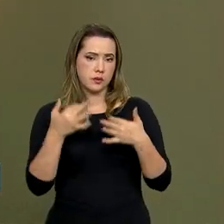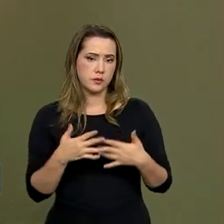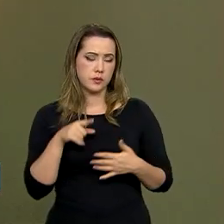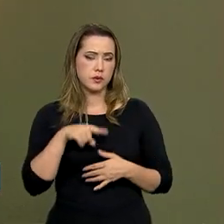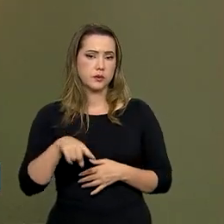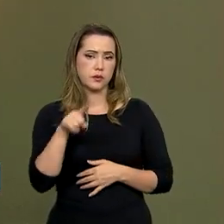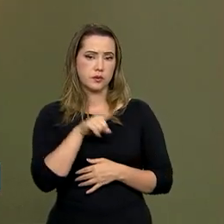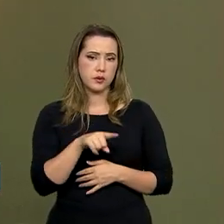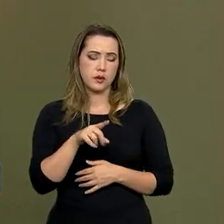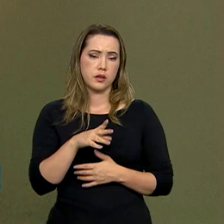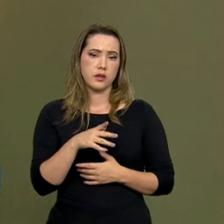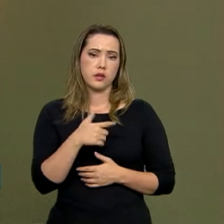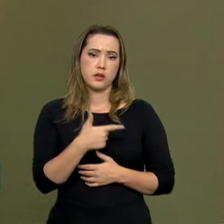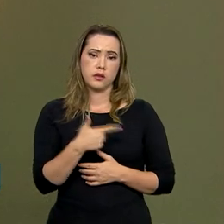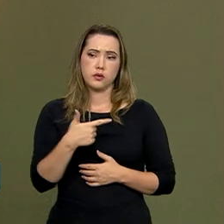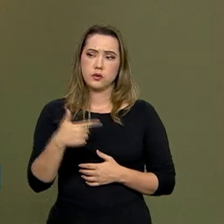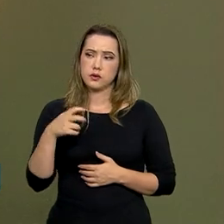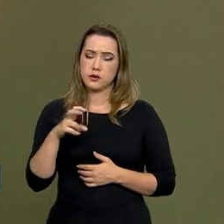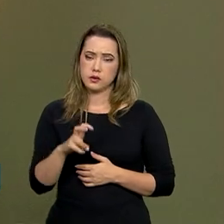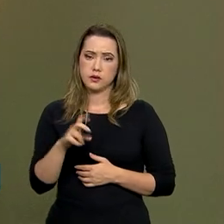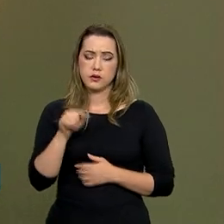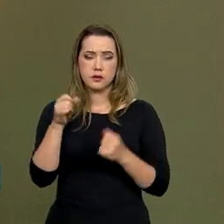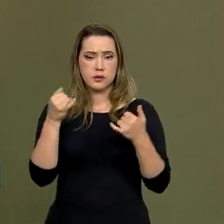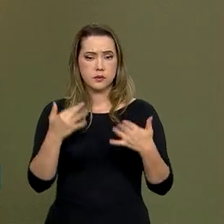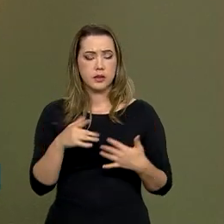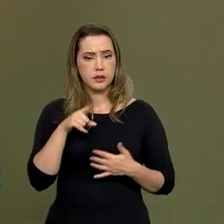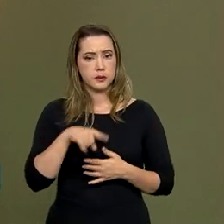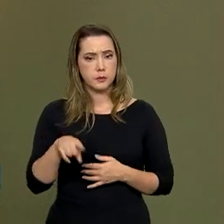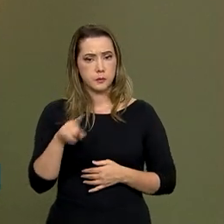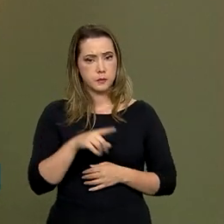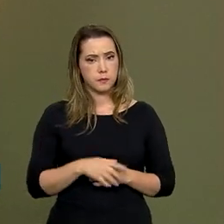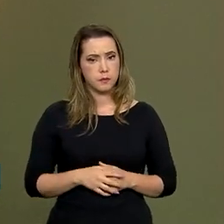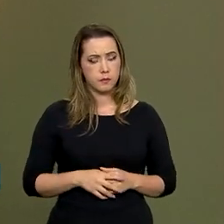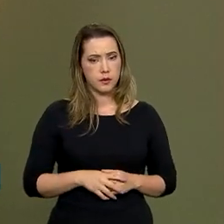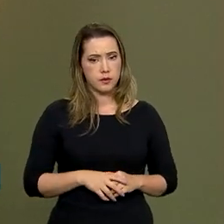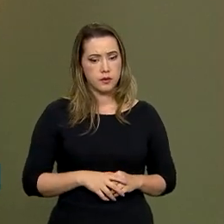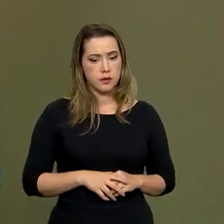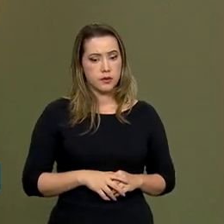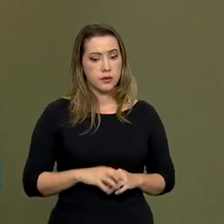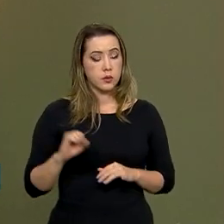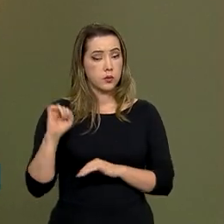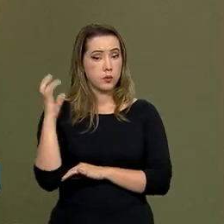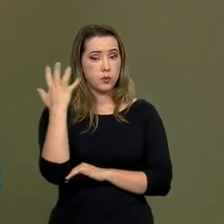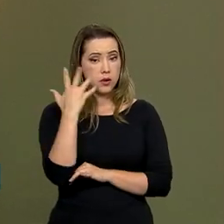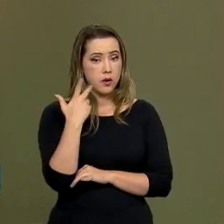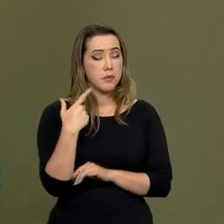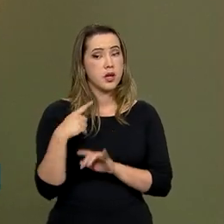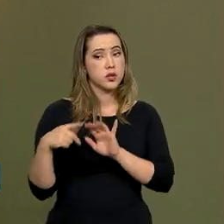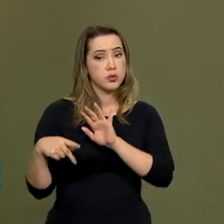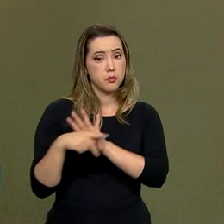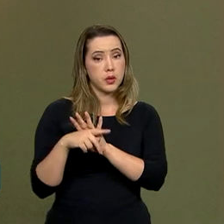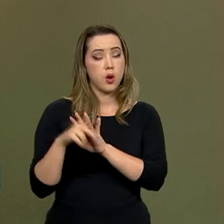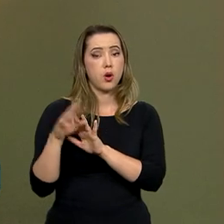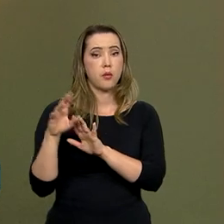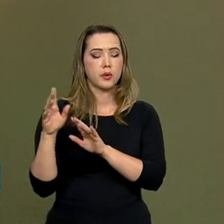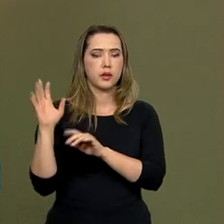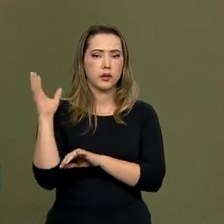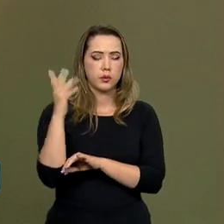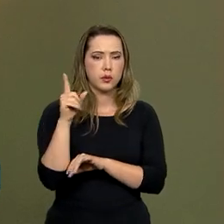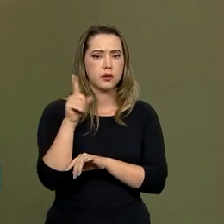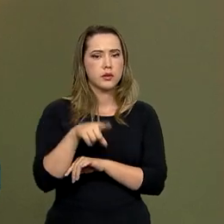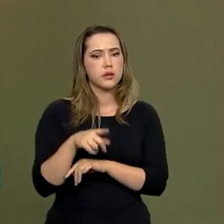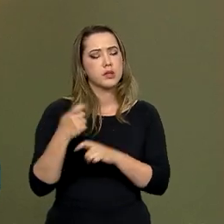Lá no capítulo 225, ela diz assim, olha, o meio ambiente ecologicamente equilibrado é uma